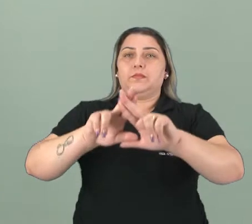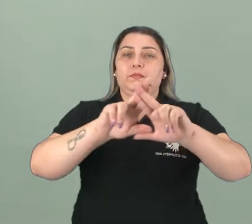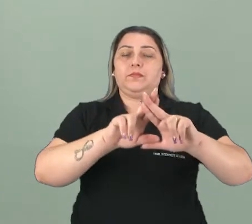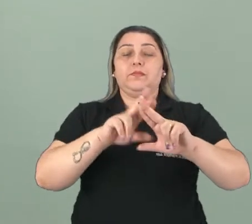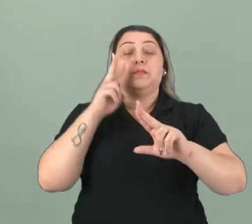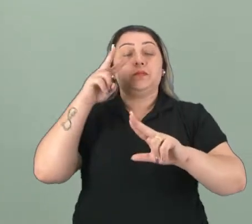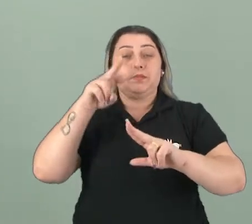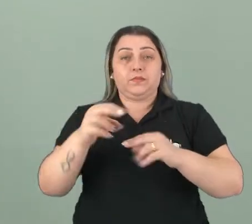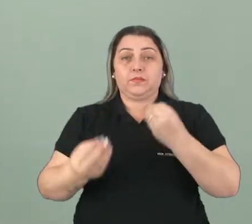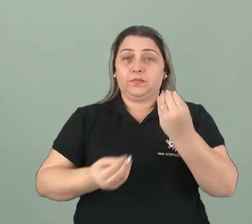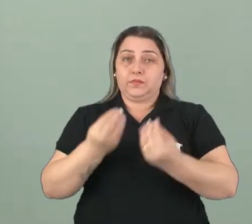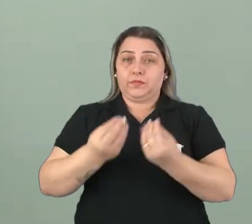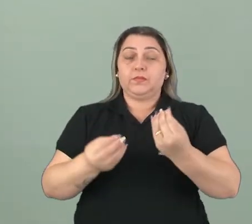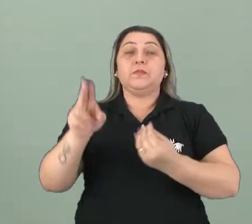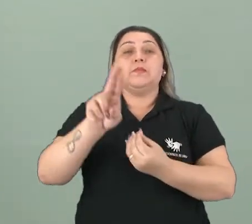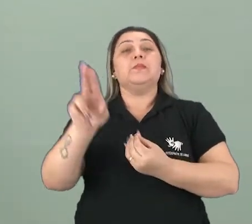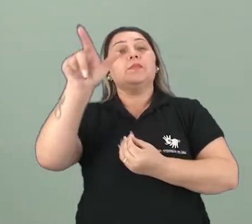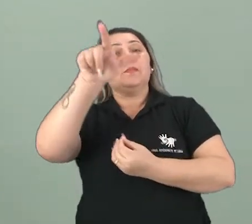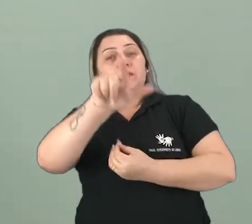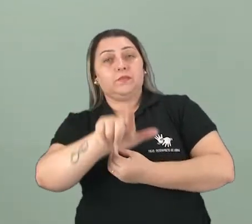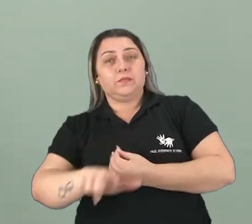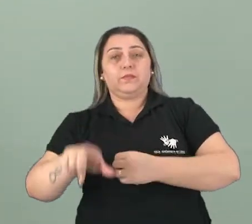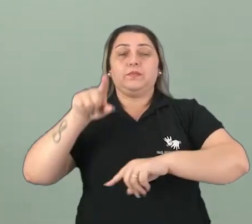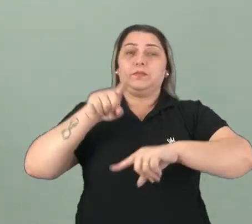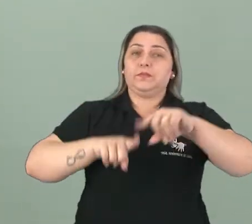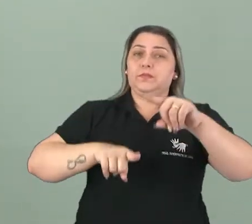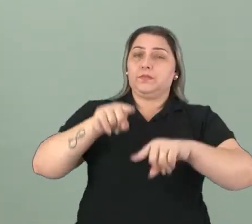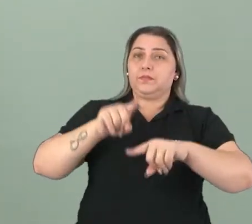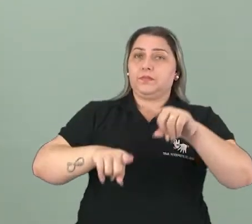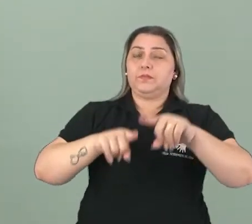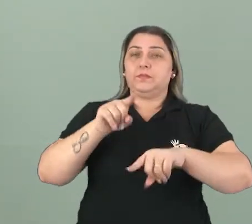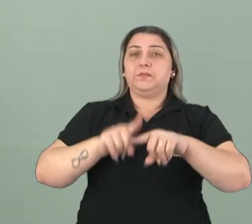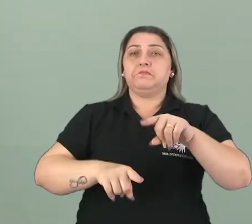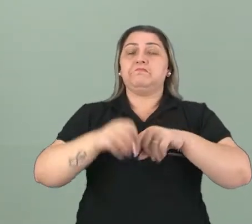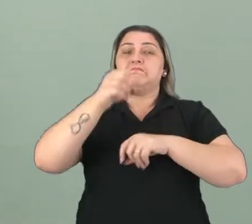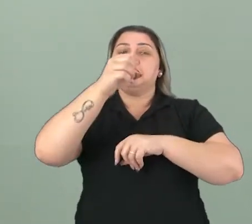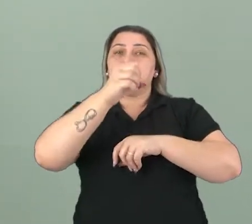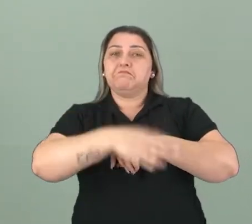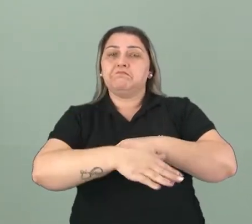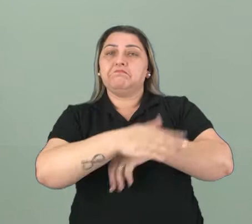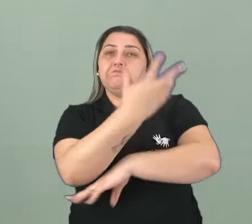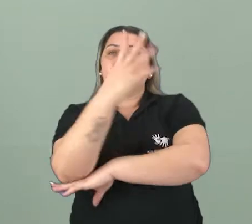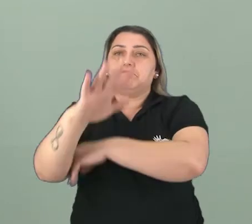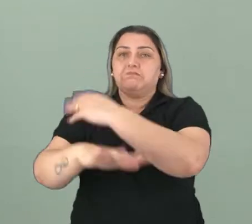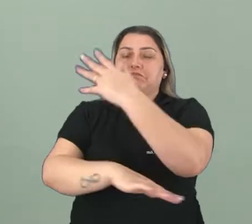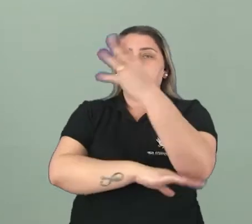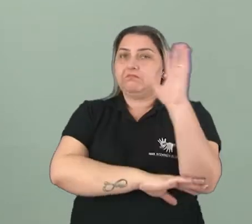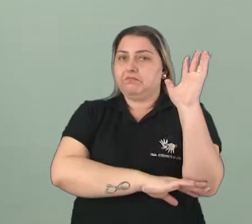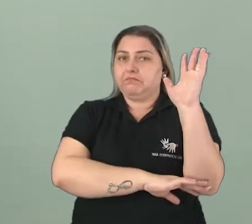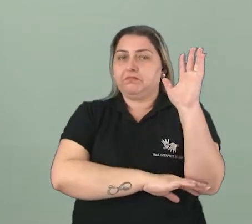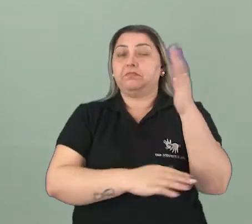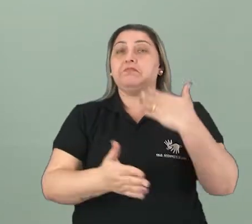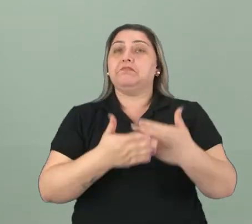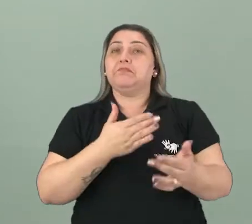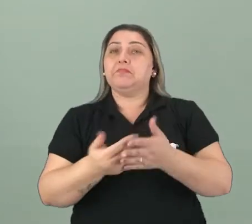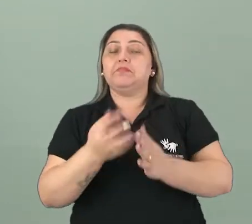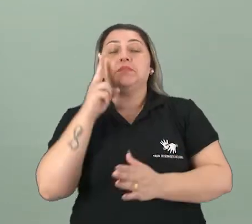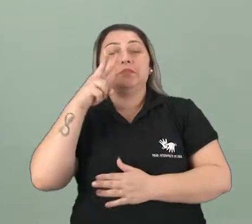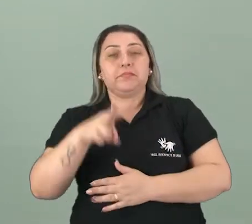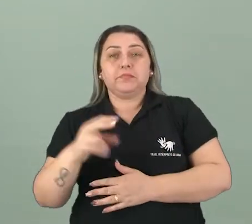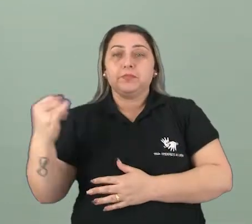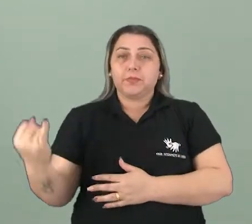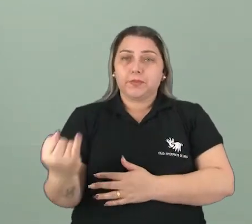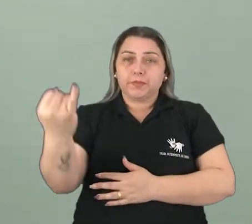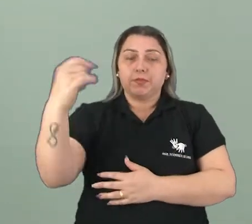pouco como nós podemos reutilizar um material para que ele não seja descartado na natureza de qualquer forma. Vimos que é muito